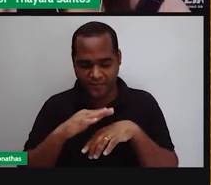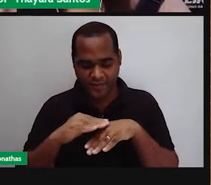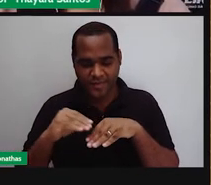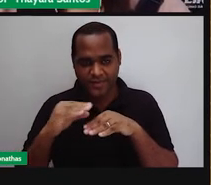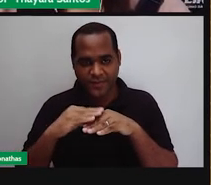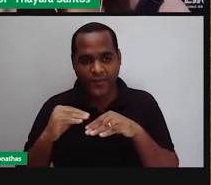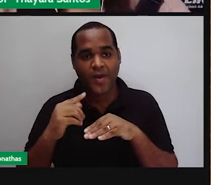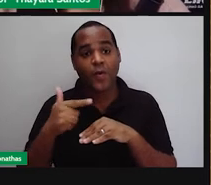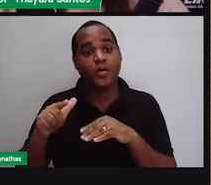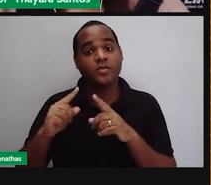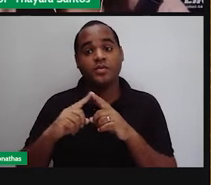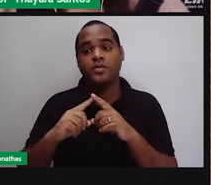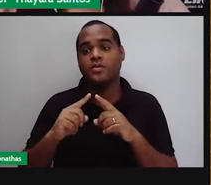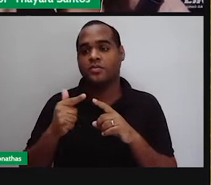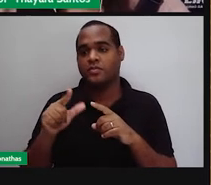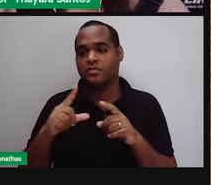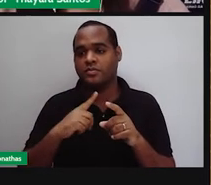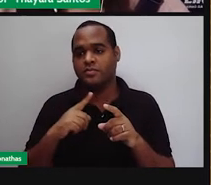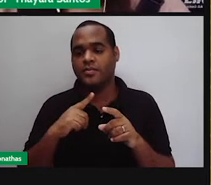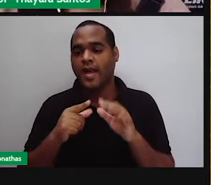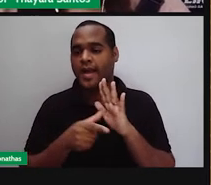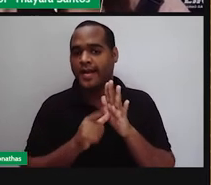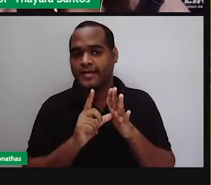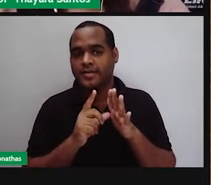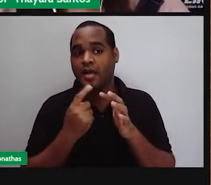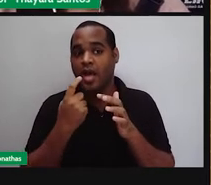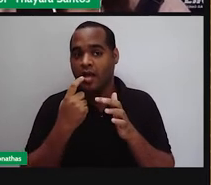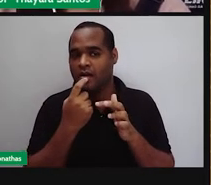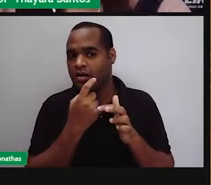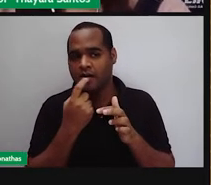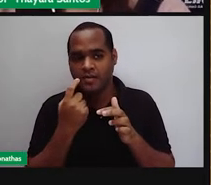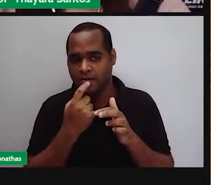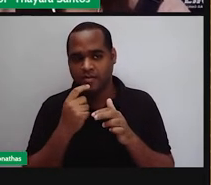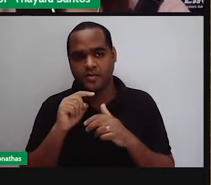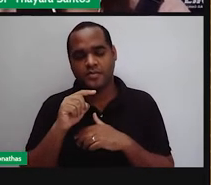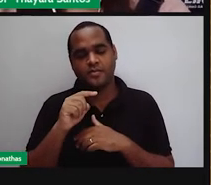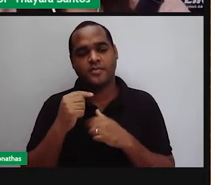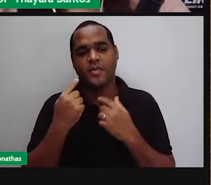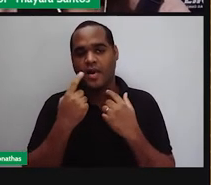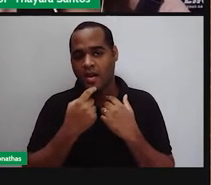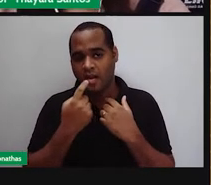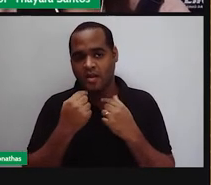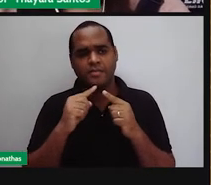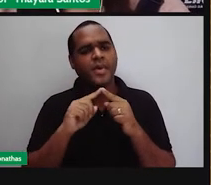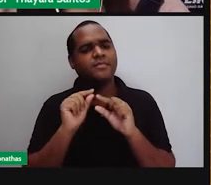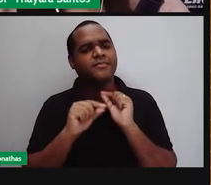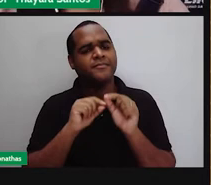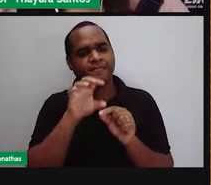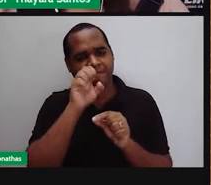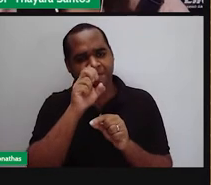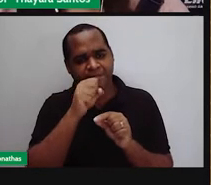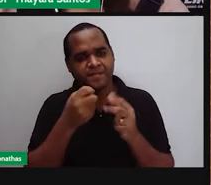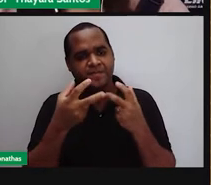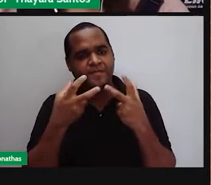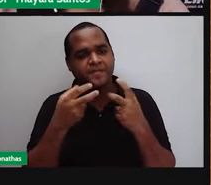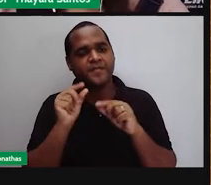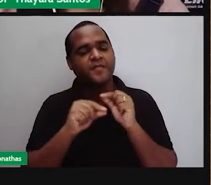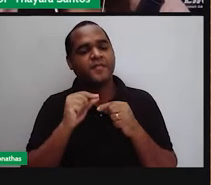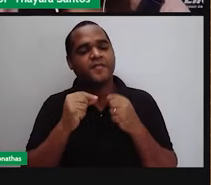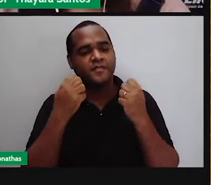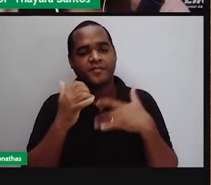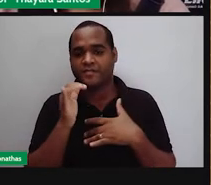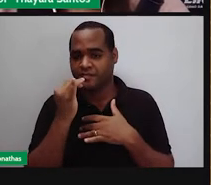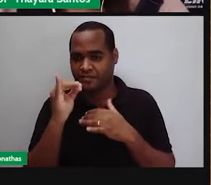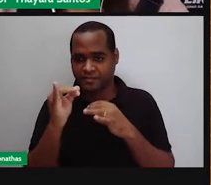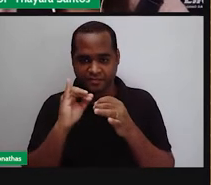Tem as papilas fundiformes, que estão aqui na parte anterior da língua. Então, o que é que essas papilas fazem? Elas percebem, elas